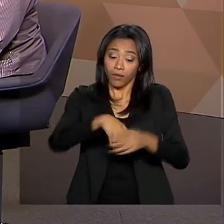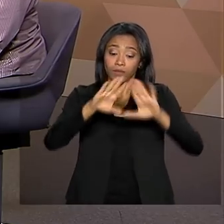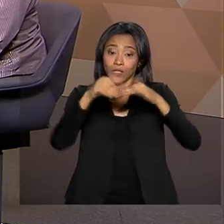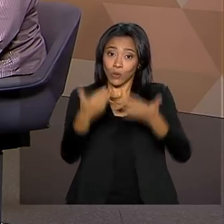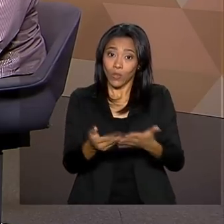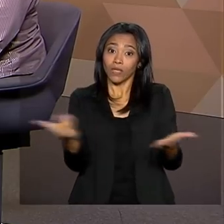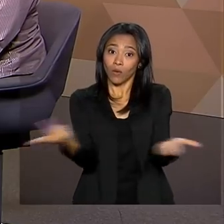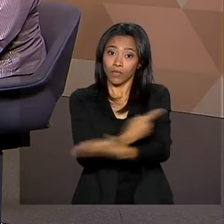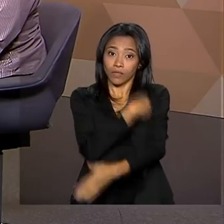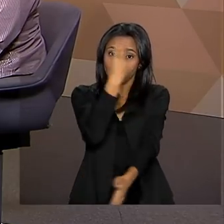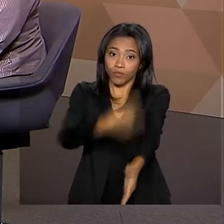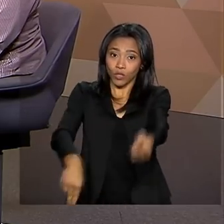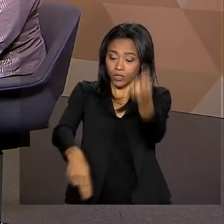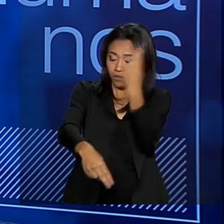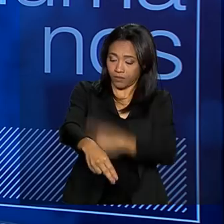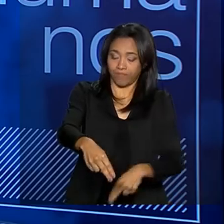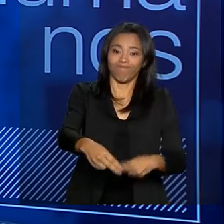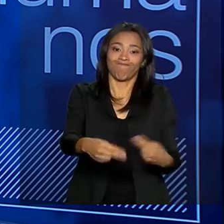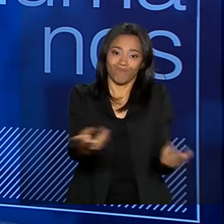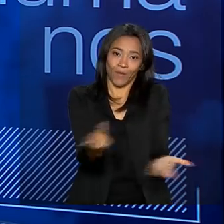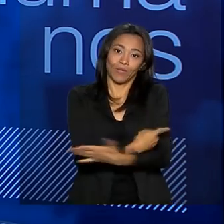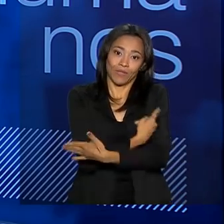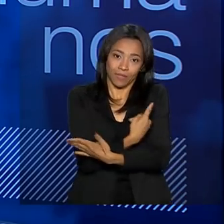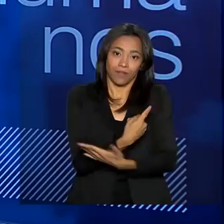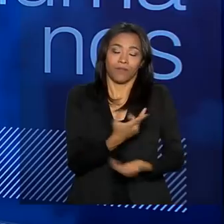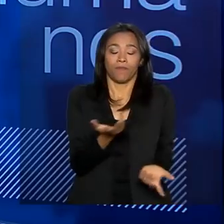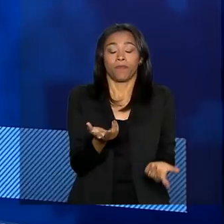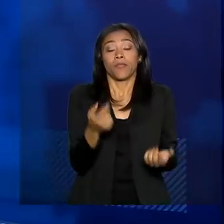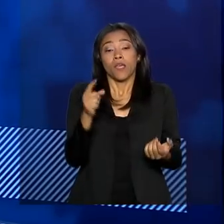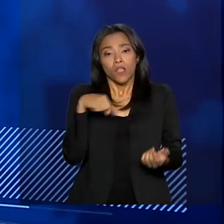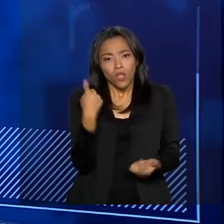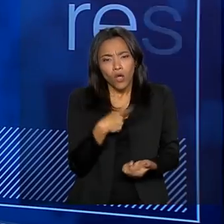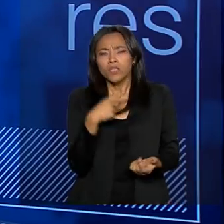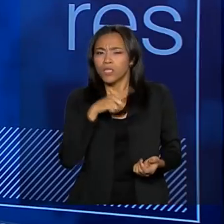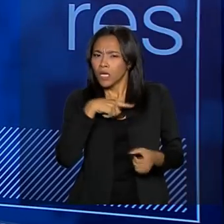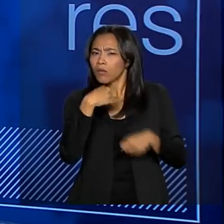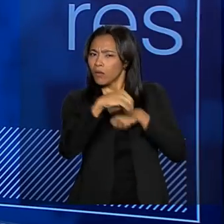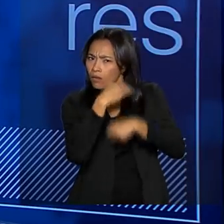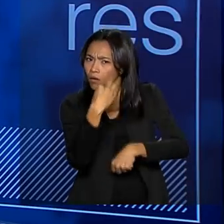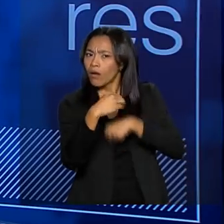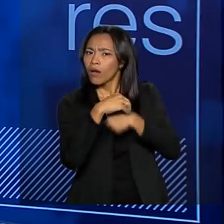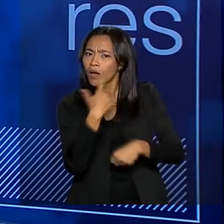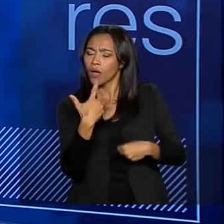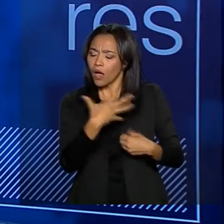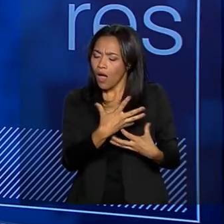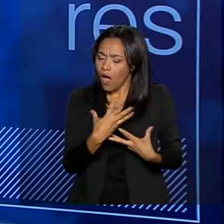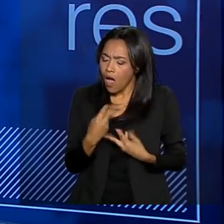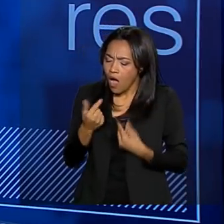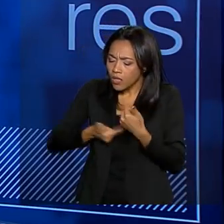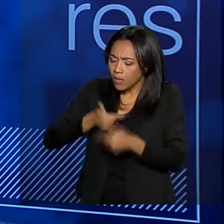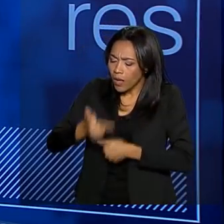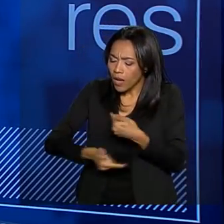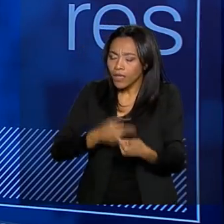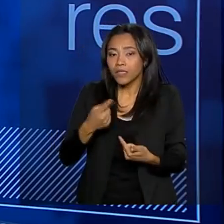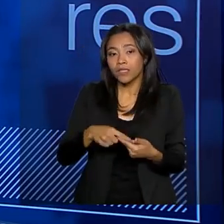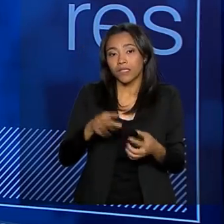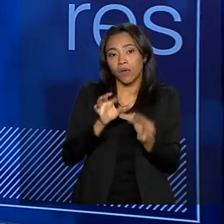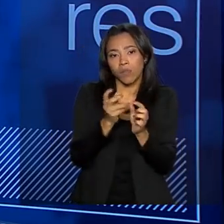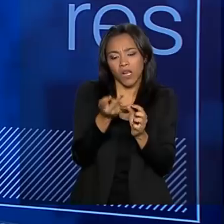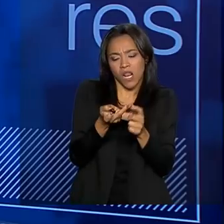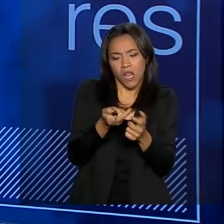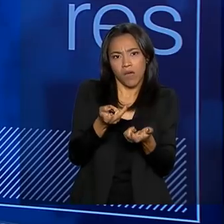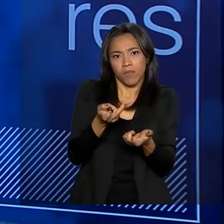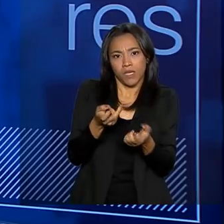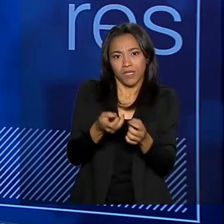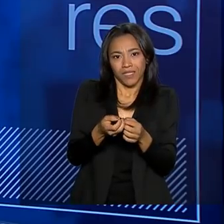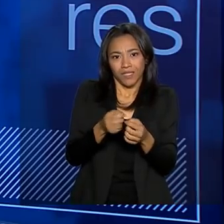eles estão se cortando. Nós temos, assim, informações, estamos trabalhando com isso. Essas crianças estão escondendo as lâminas nos ralos